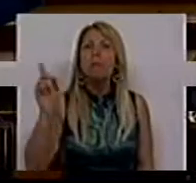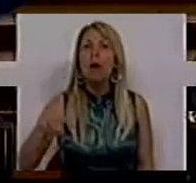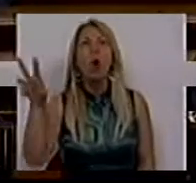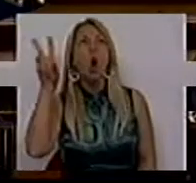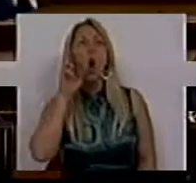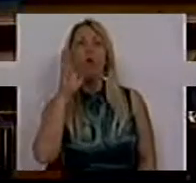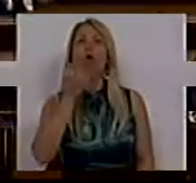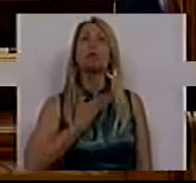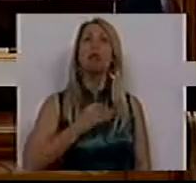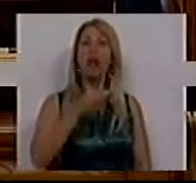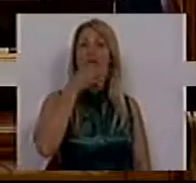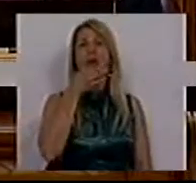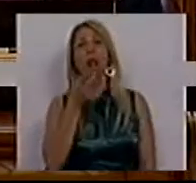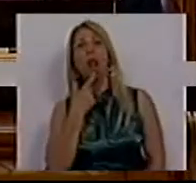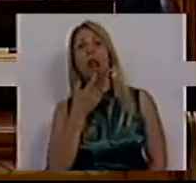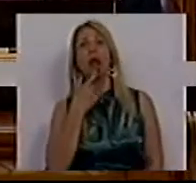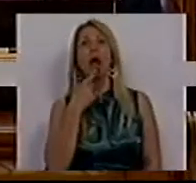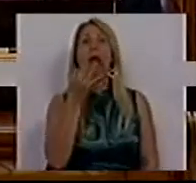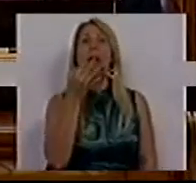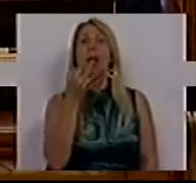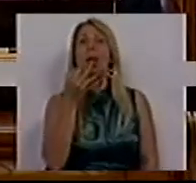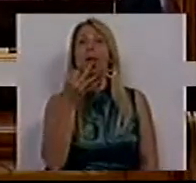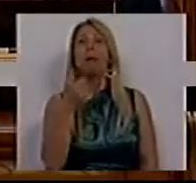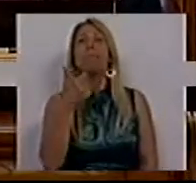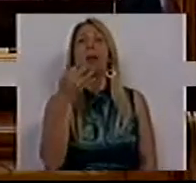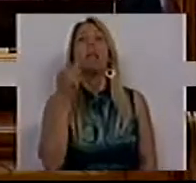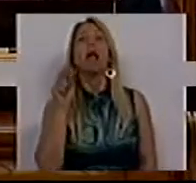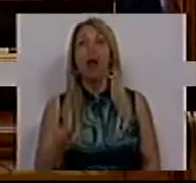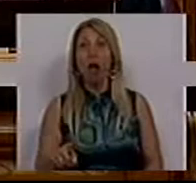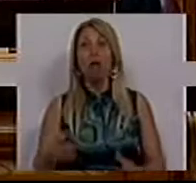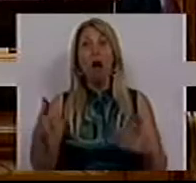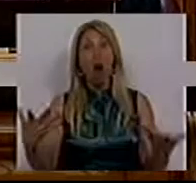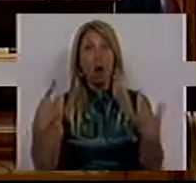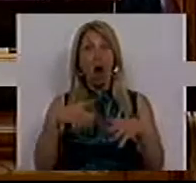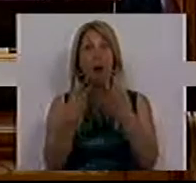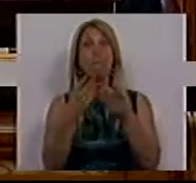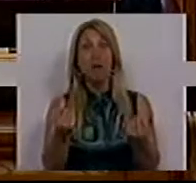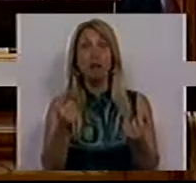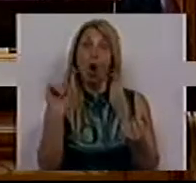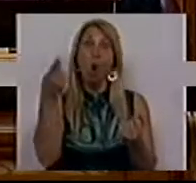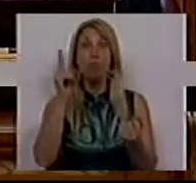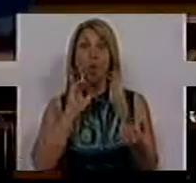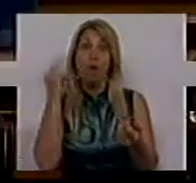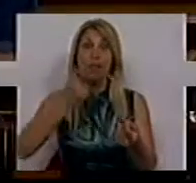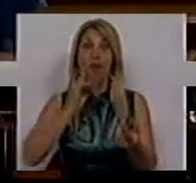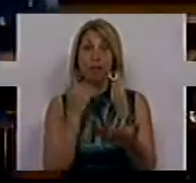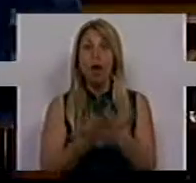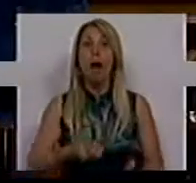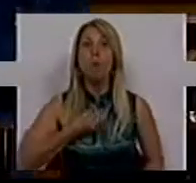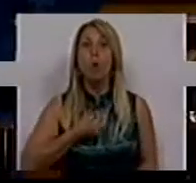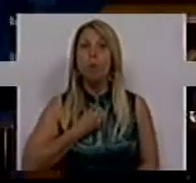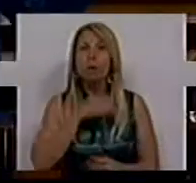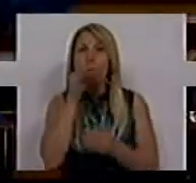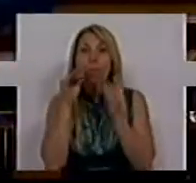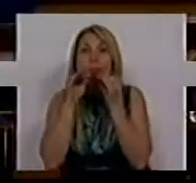BPN e agora que de facto há aqui uma nova matéria que deve preocupar as pessoas, caladinhos. Caladinhos, nem se